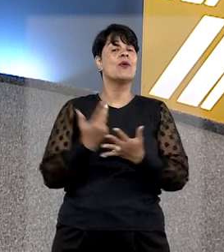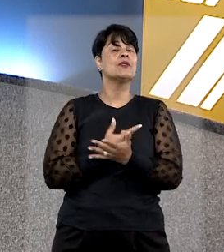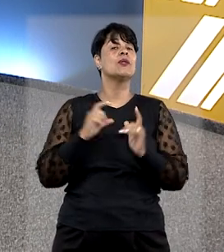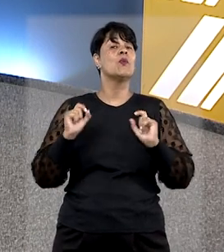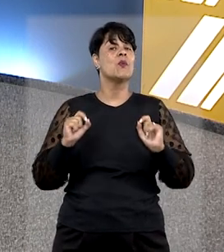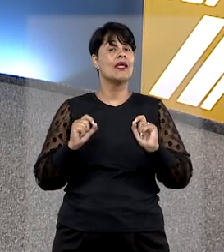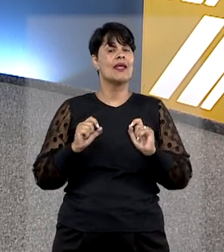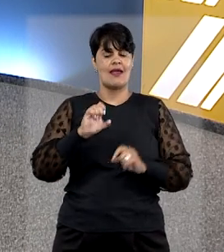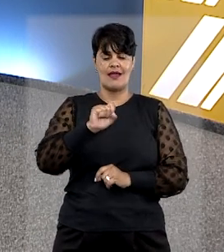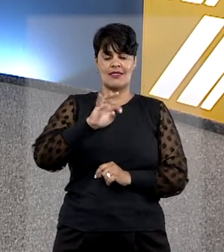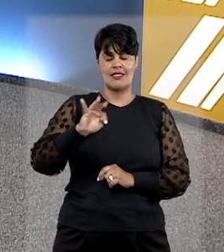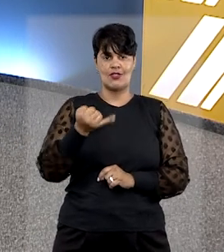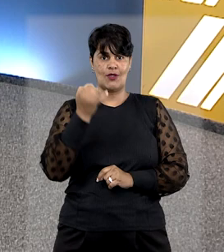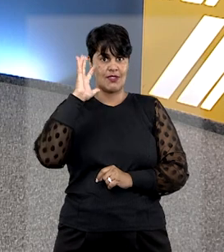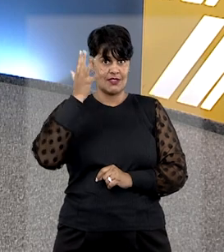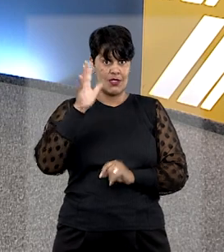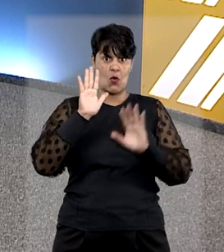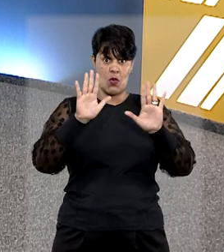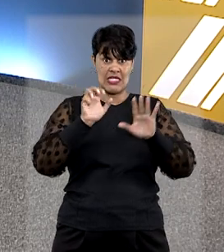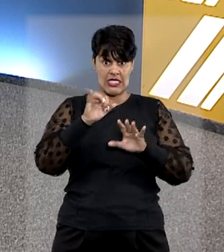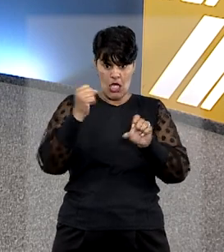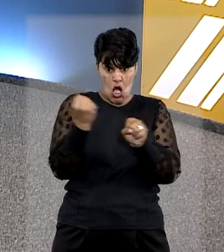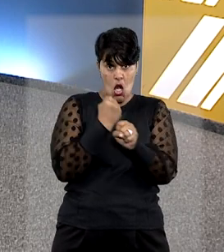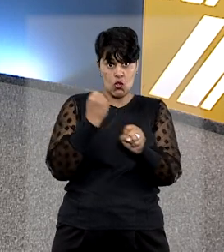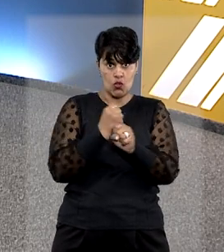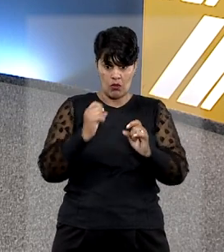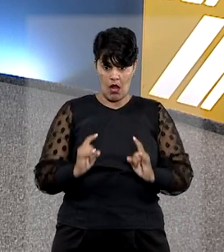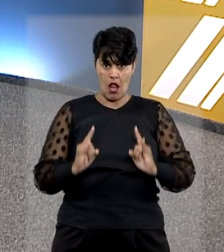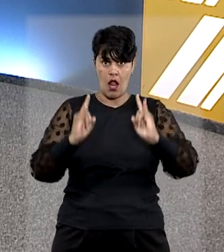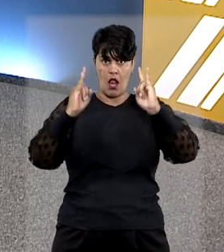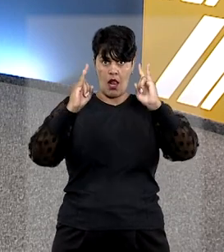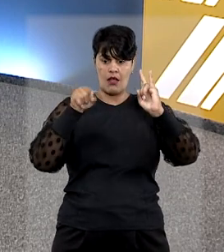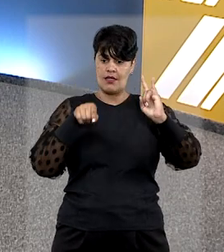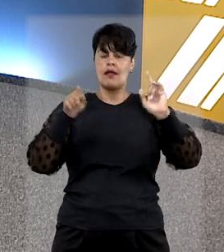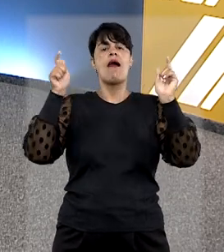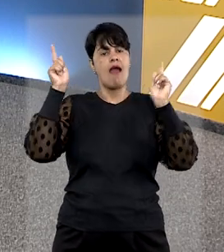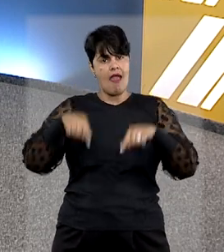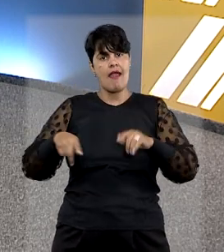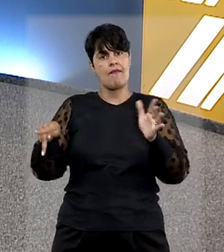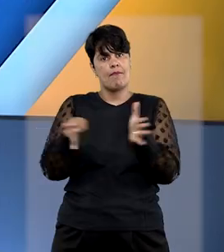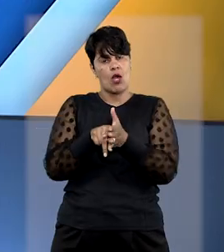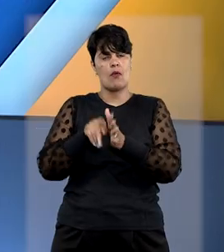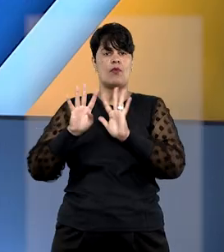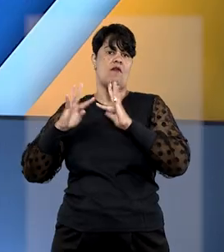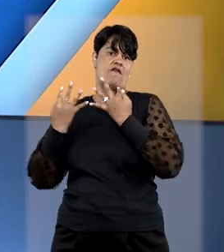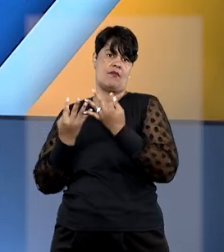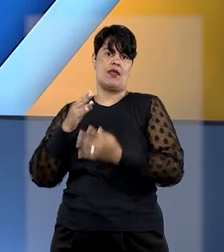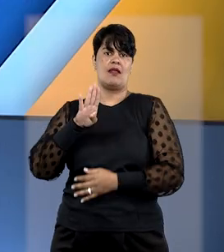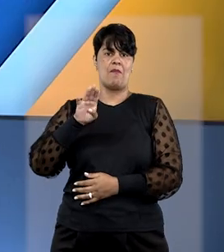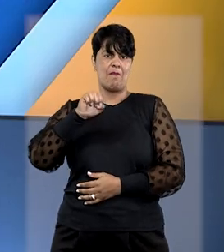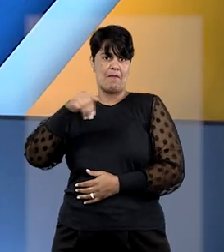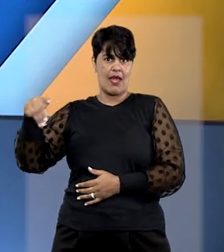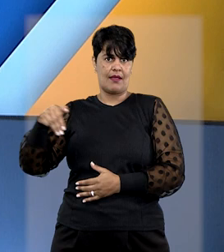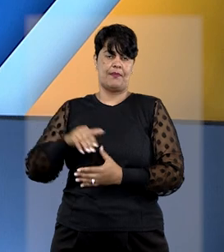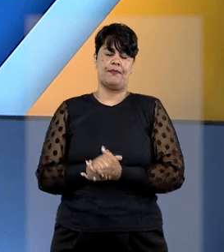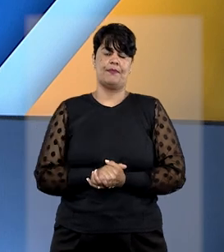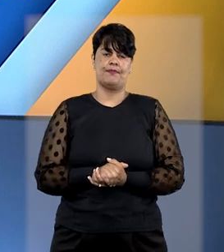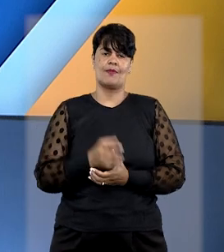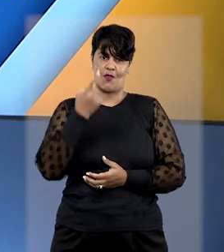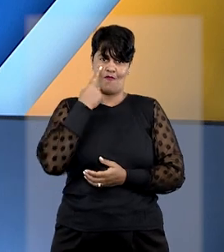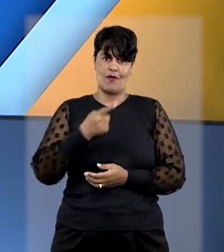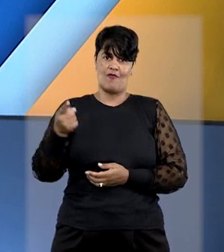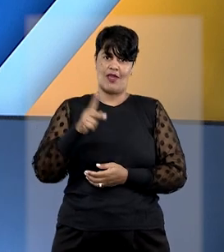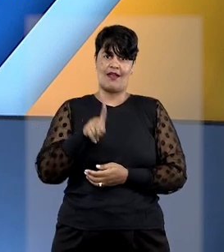imóvel em construção pode ser considerado bem de família. A repórter Cátia Gomes